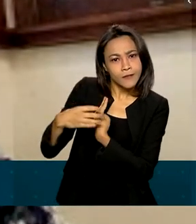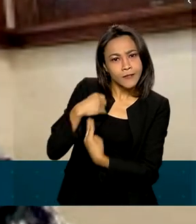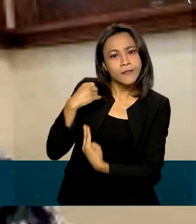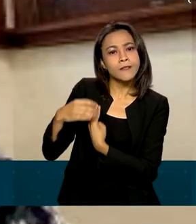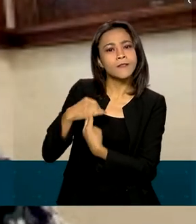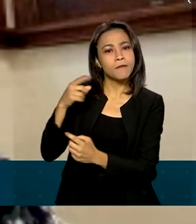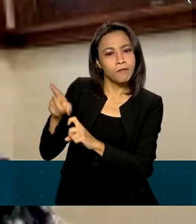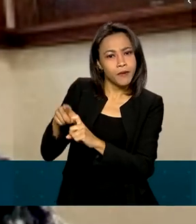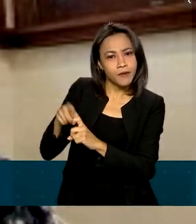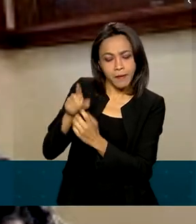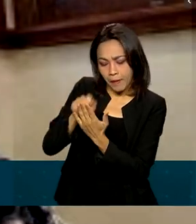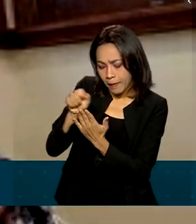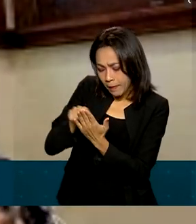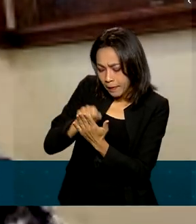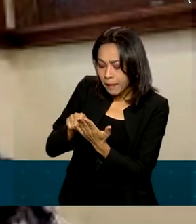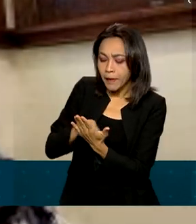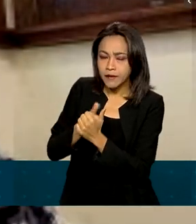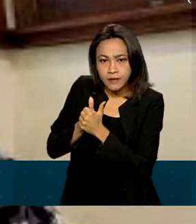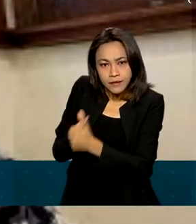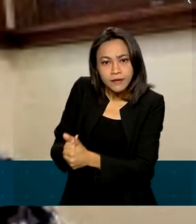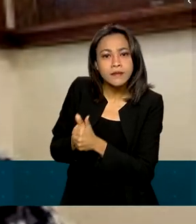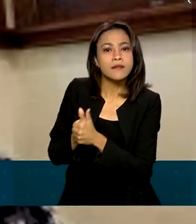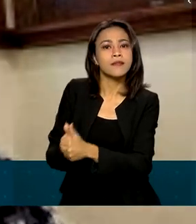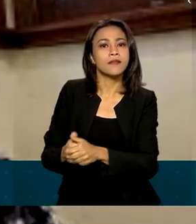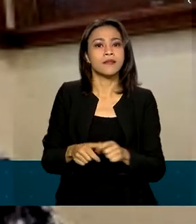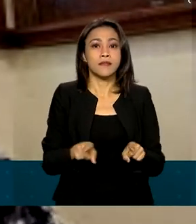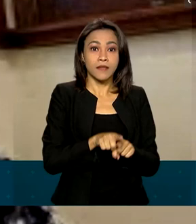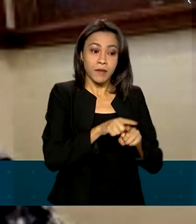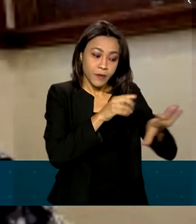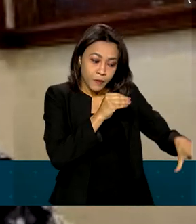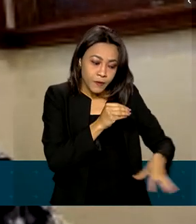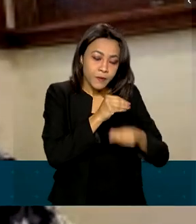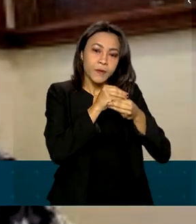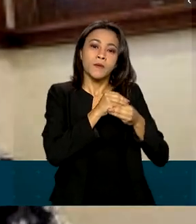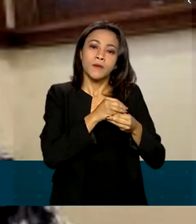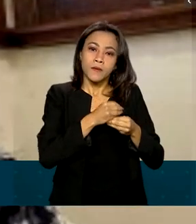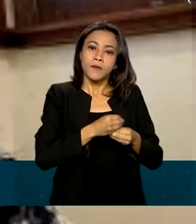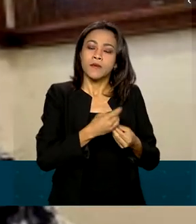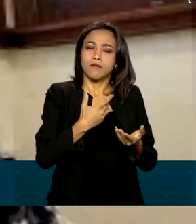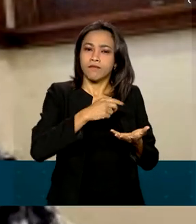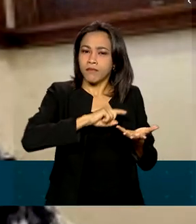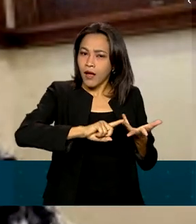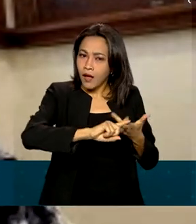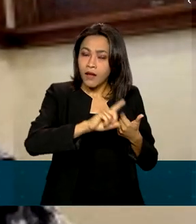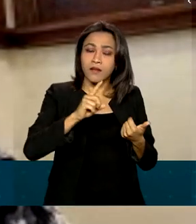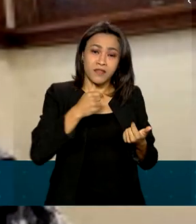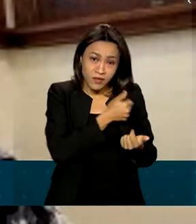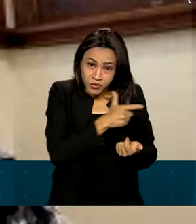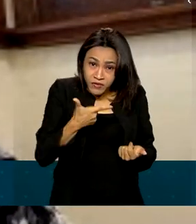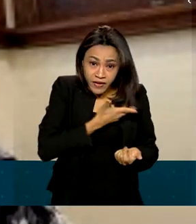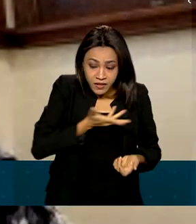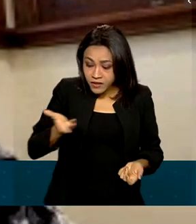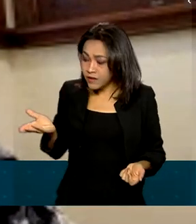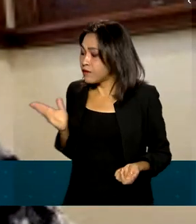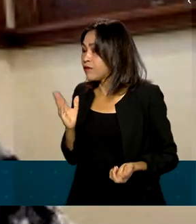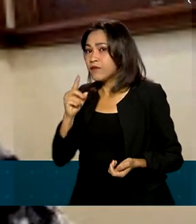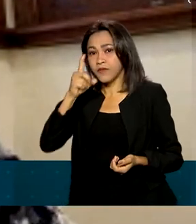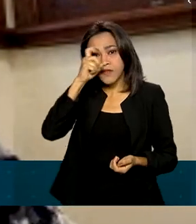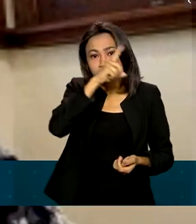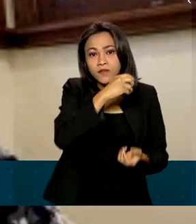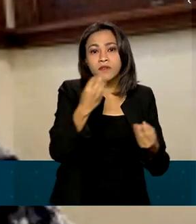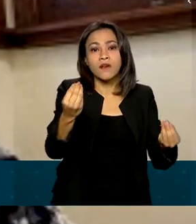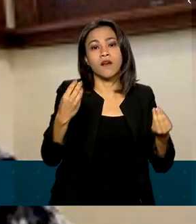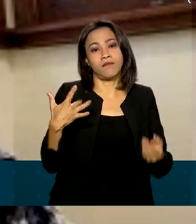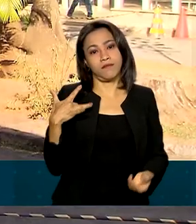prescrito pela nutricionista, uma suplementação correta, fica muito difícil ter saúde e